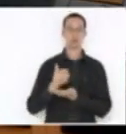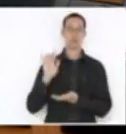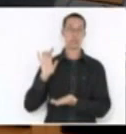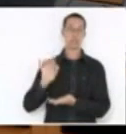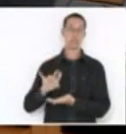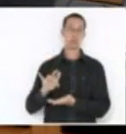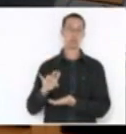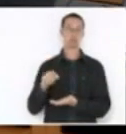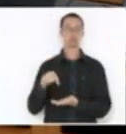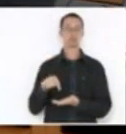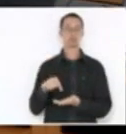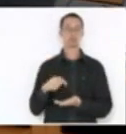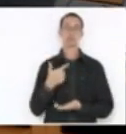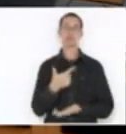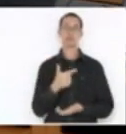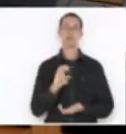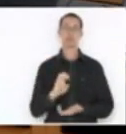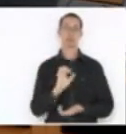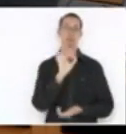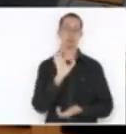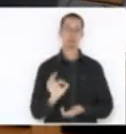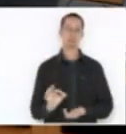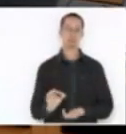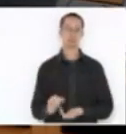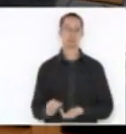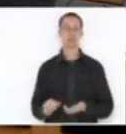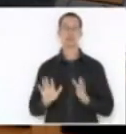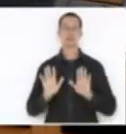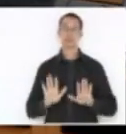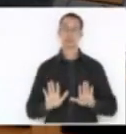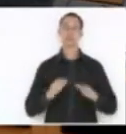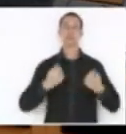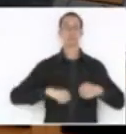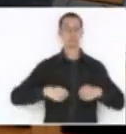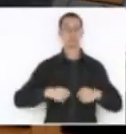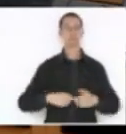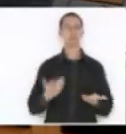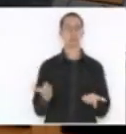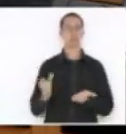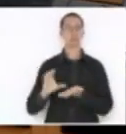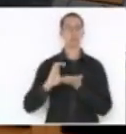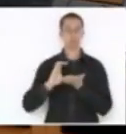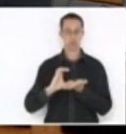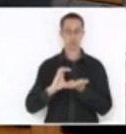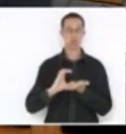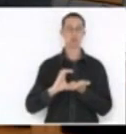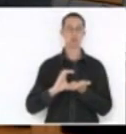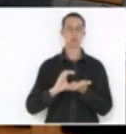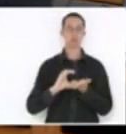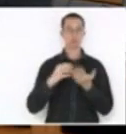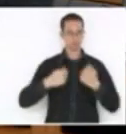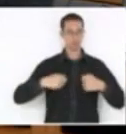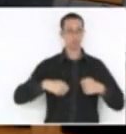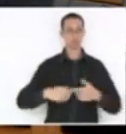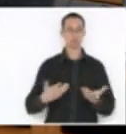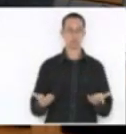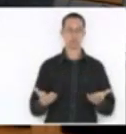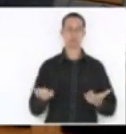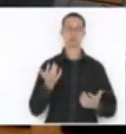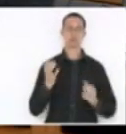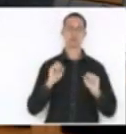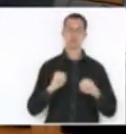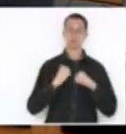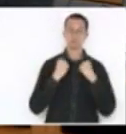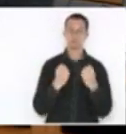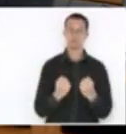da educação nos 25, mas que a gente precisa ter esse recurso. Então, eu quero fazer a defesa aqui. Eu